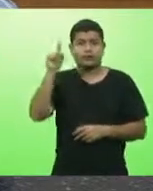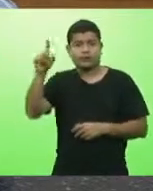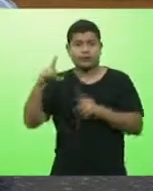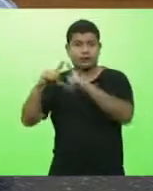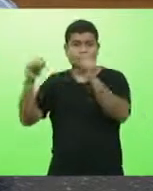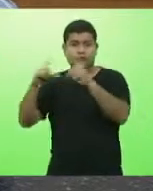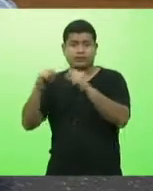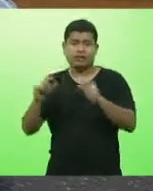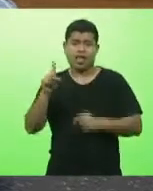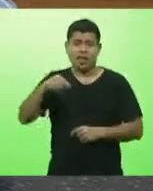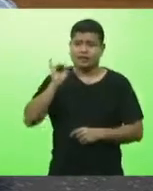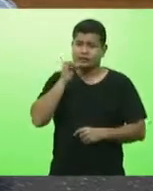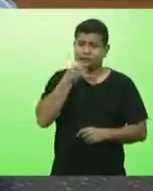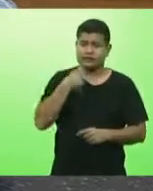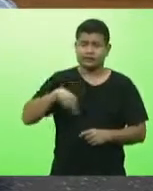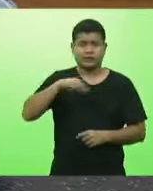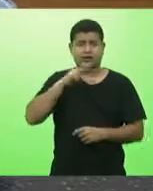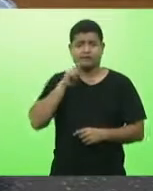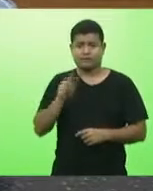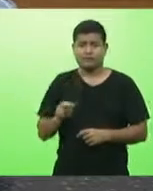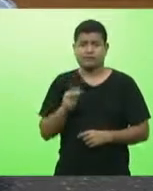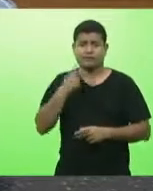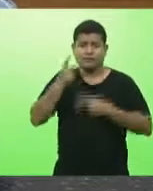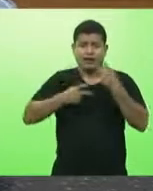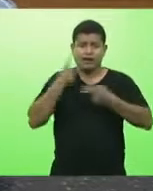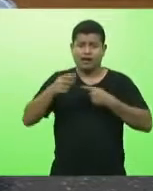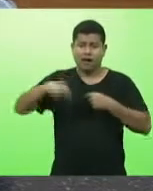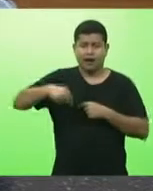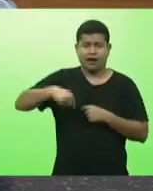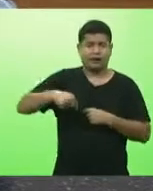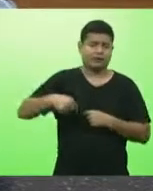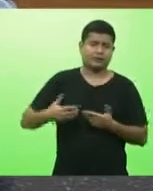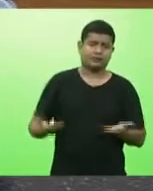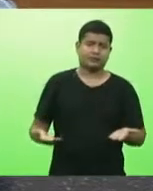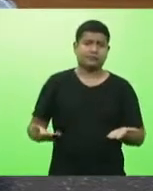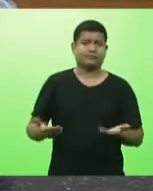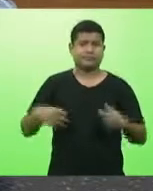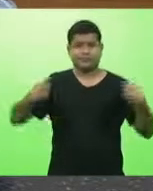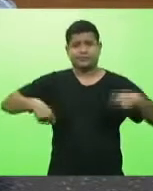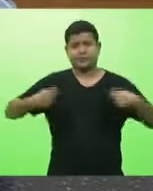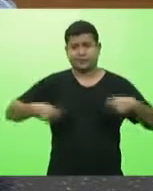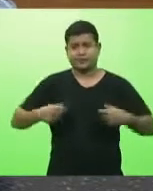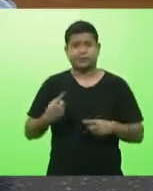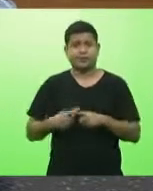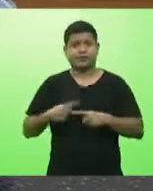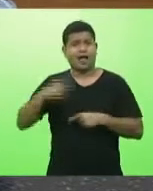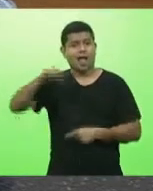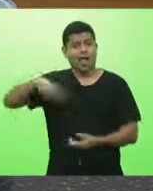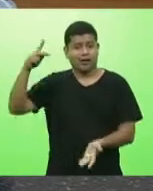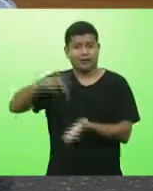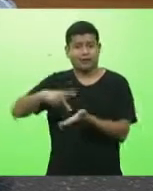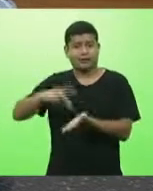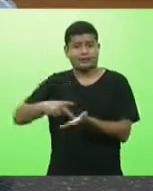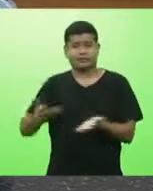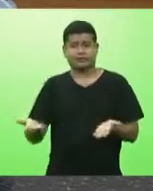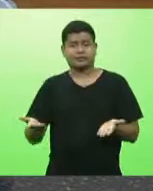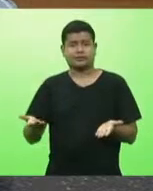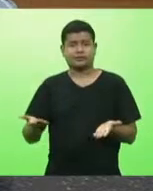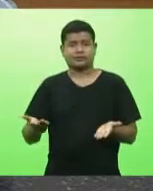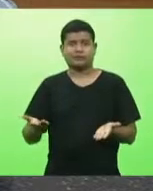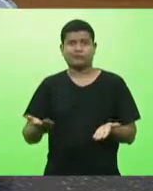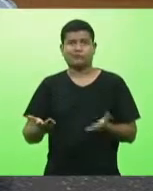triste nós termos que falar sobre isso mas essa é a realidade nua e crua